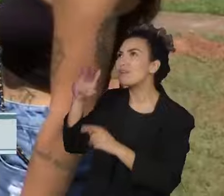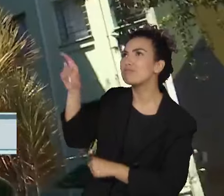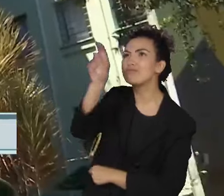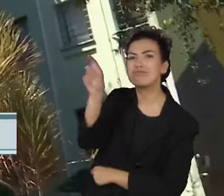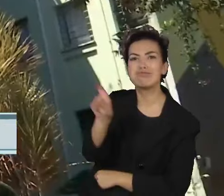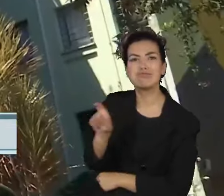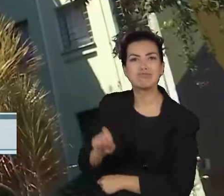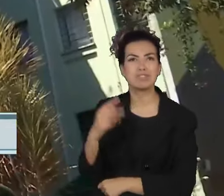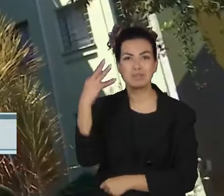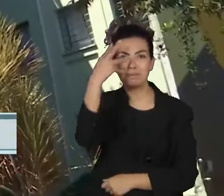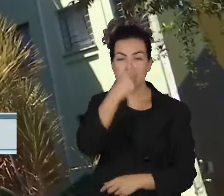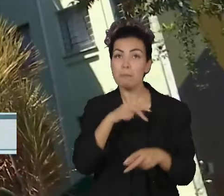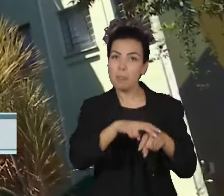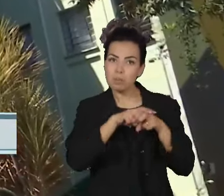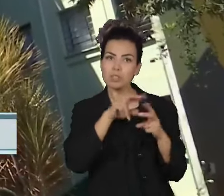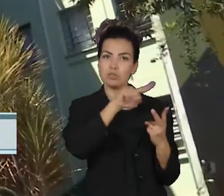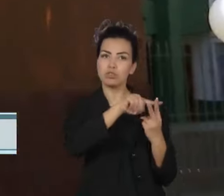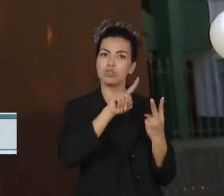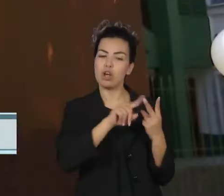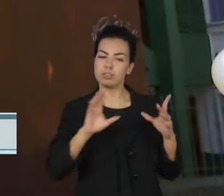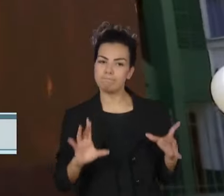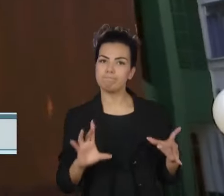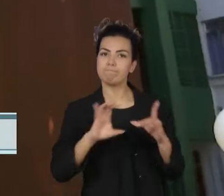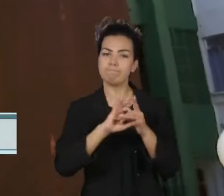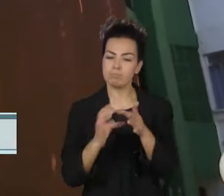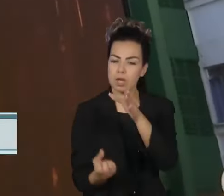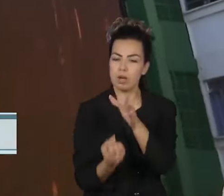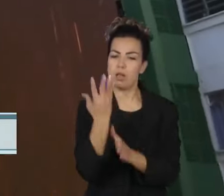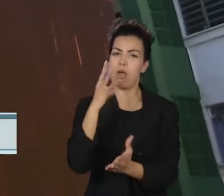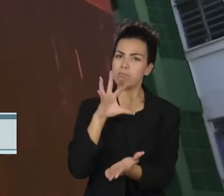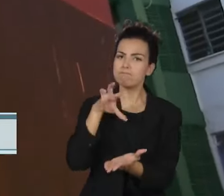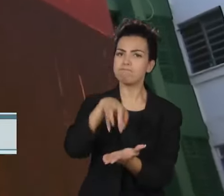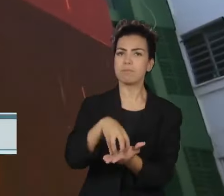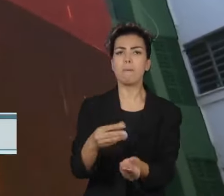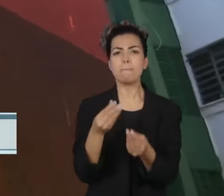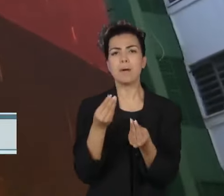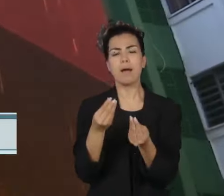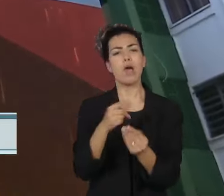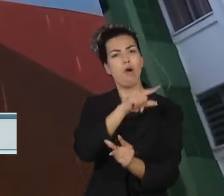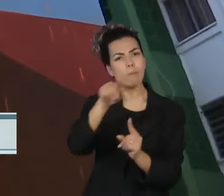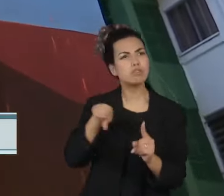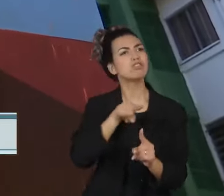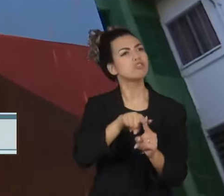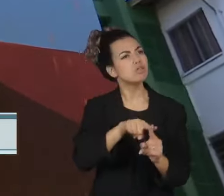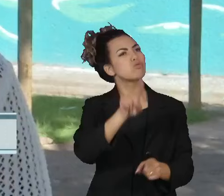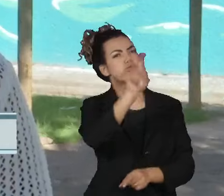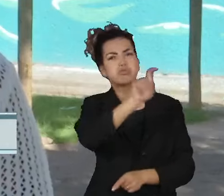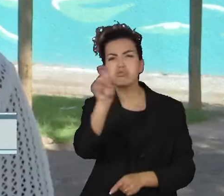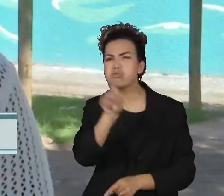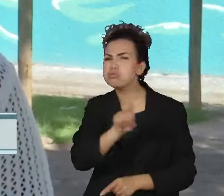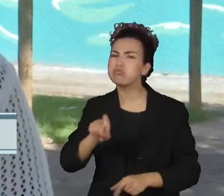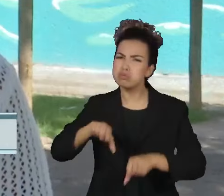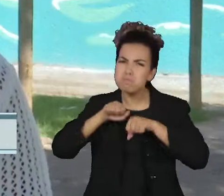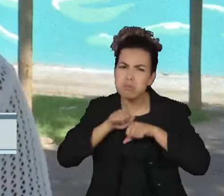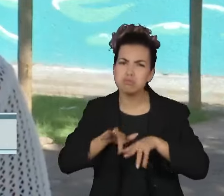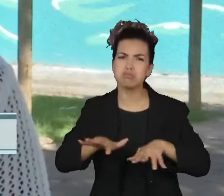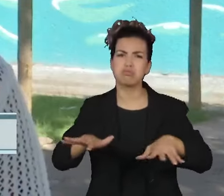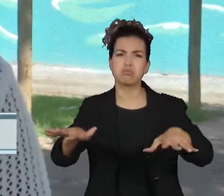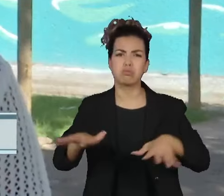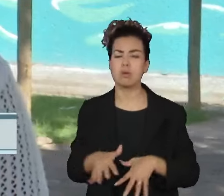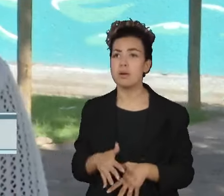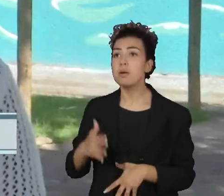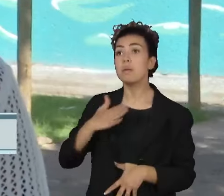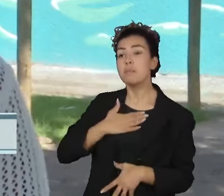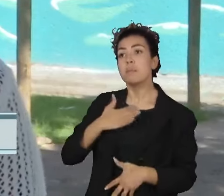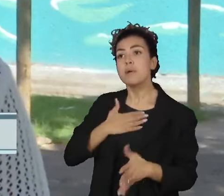produtora de grafite, a seiva cultural. Tudo para continuar levando a arte aonde ela ainda precisa ir. Que parte do que a gente faz é